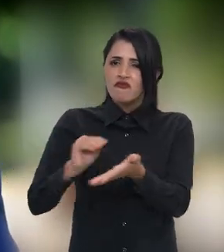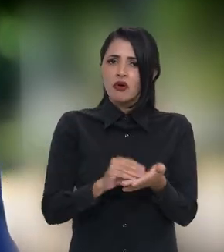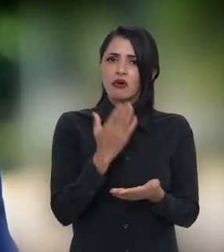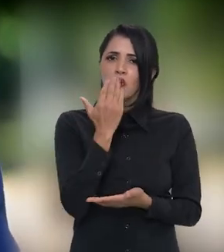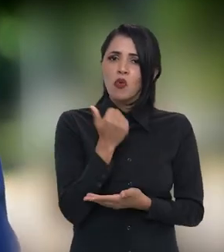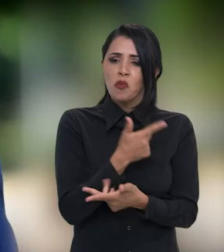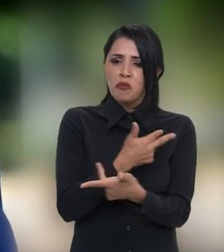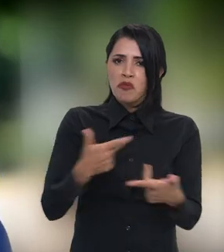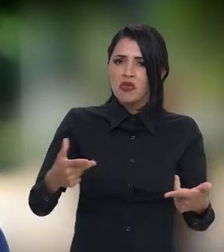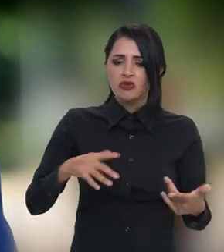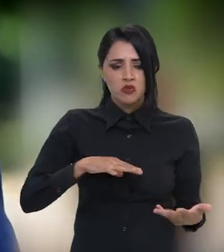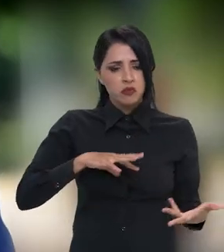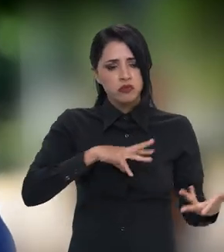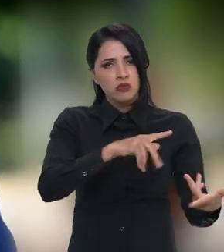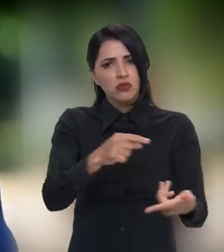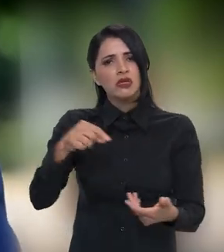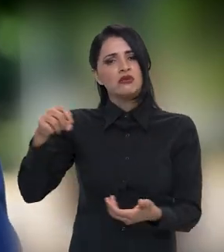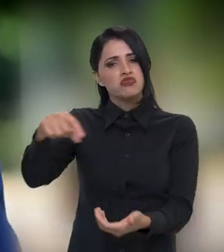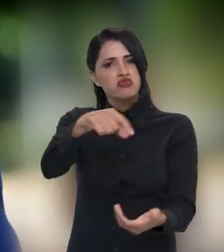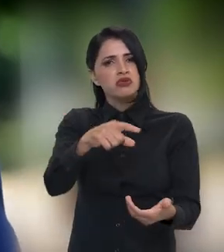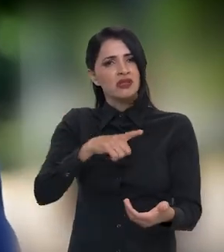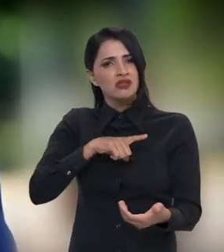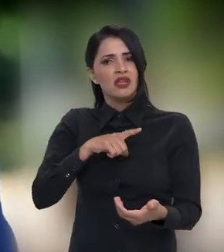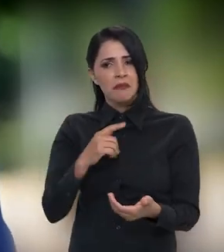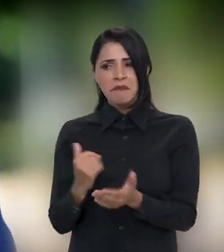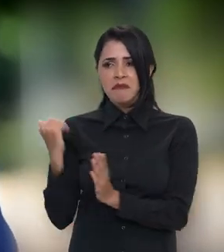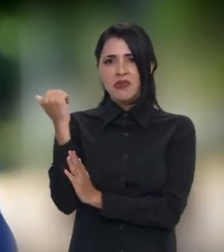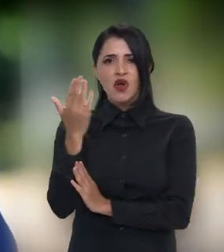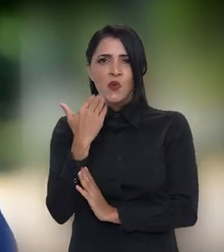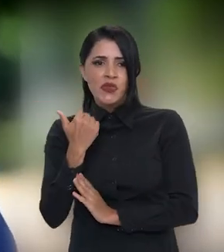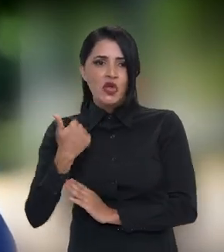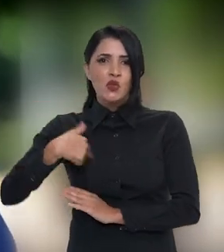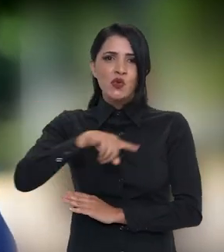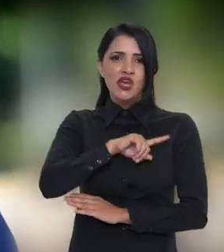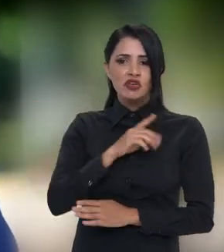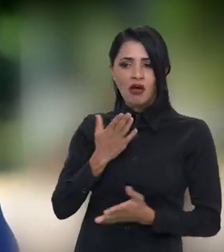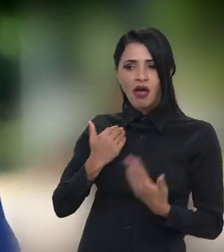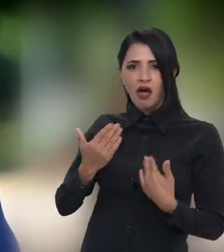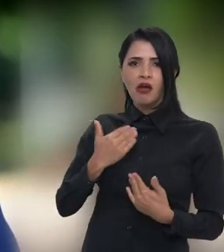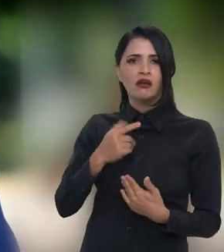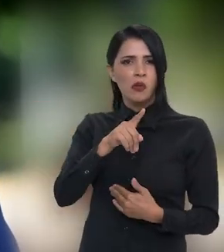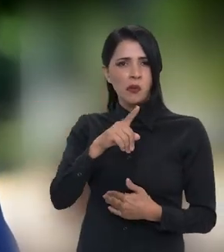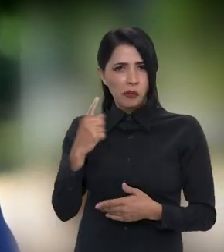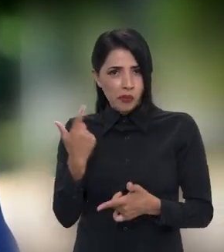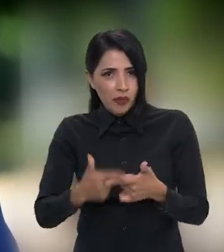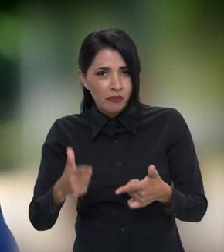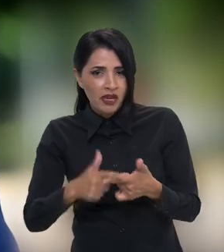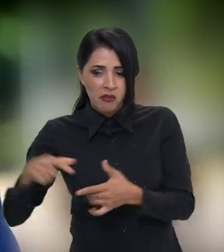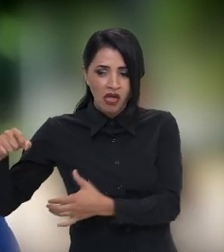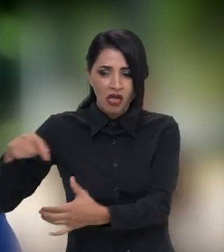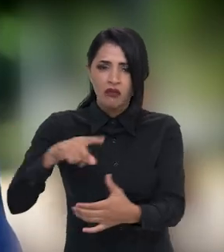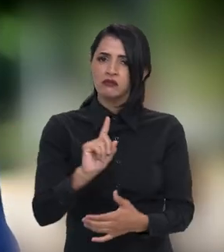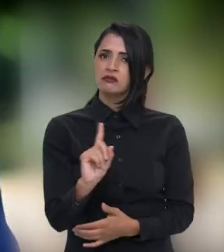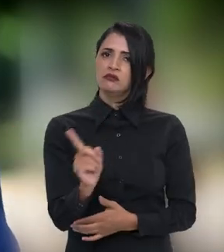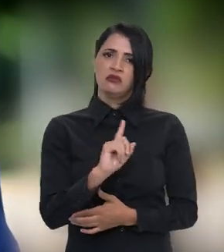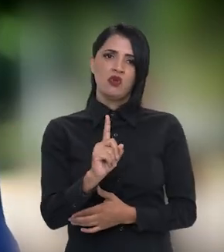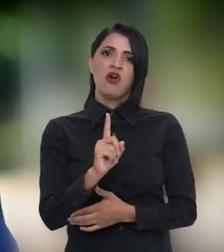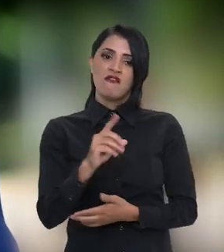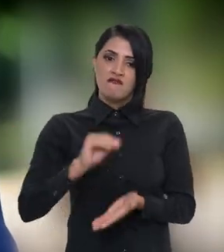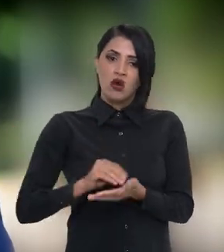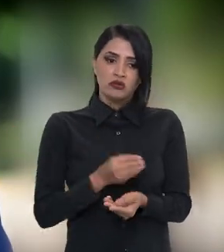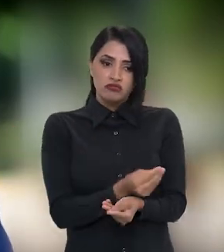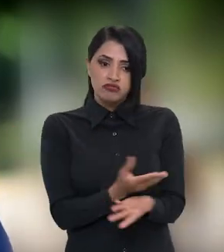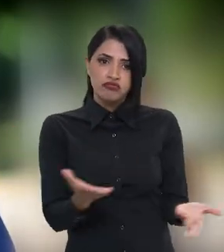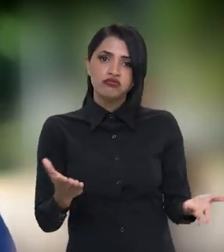contra a falta de comida num planeta que produz mais comida do que nós consumimos. O problema não é de falta de produção, é de falta